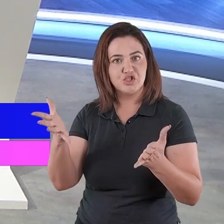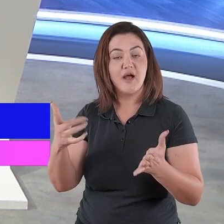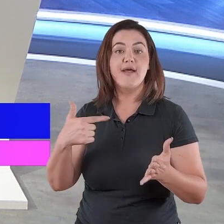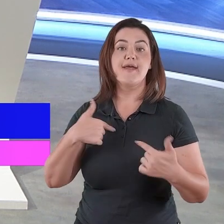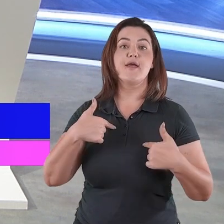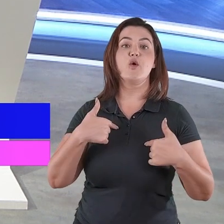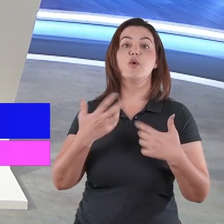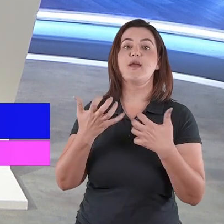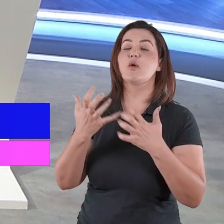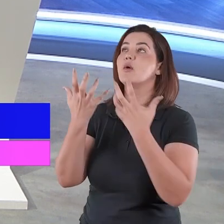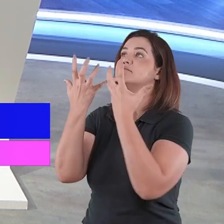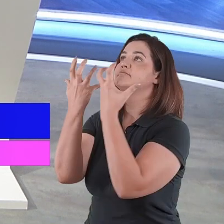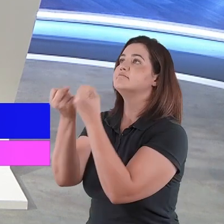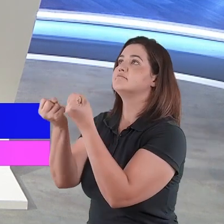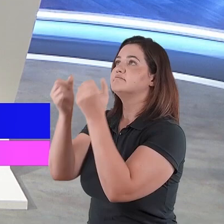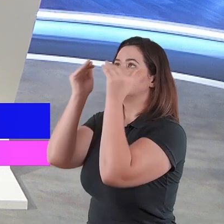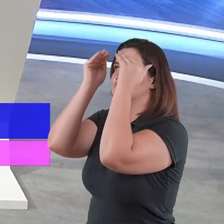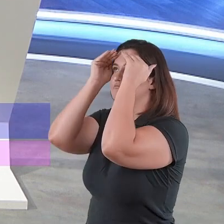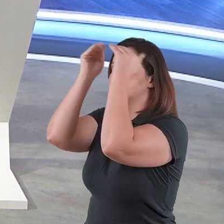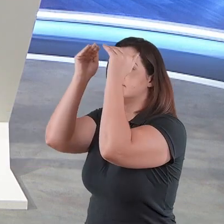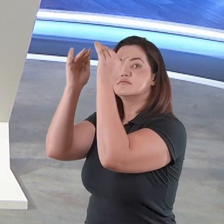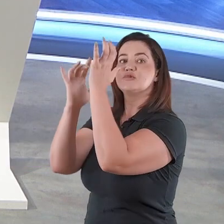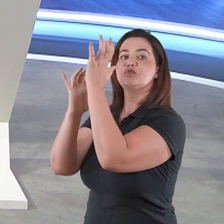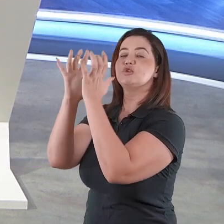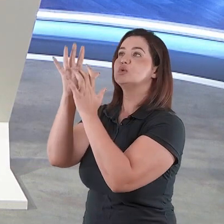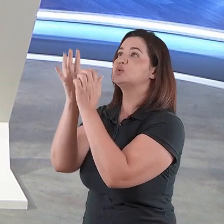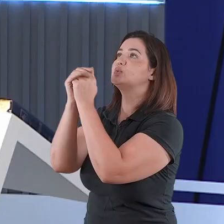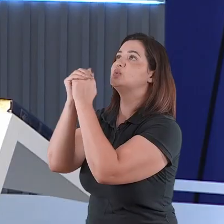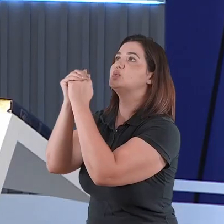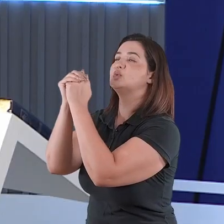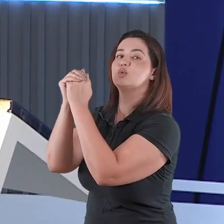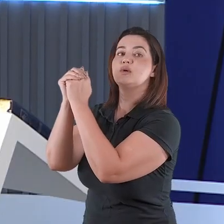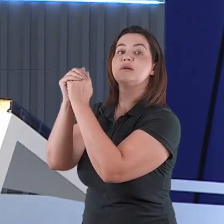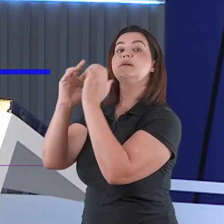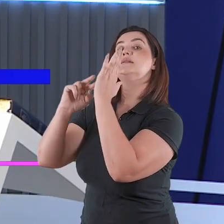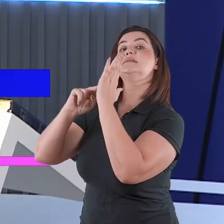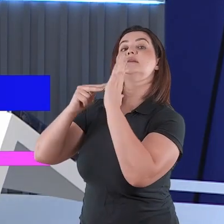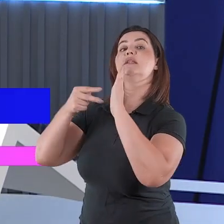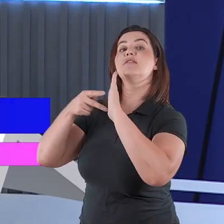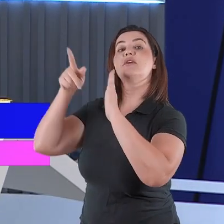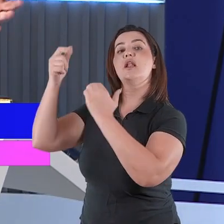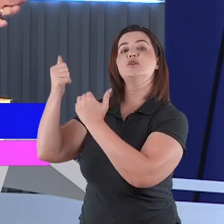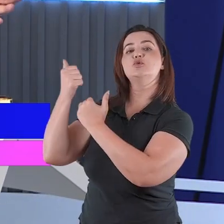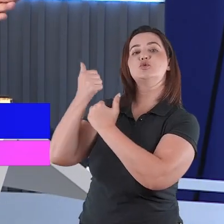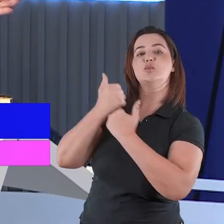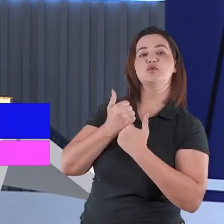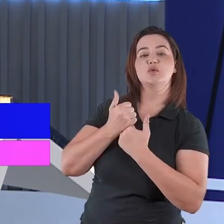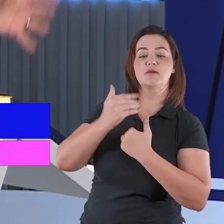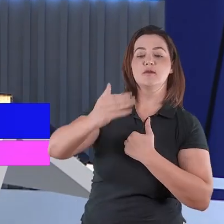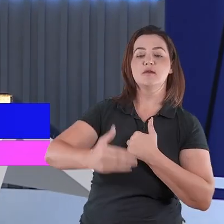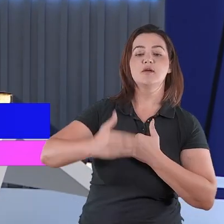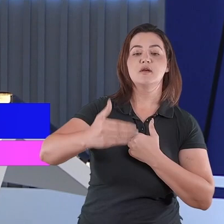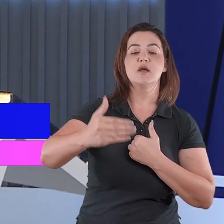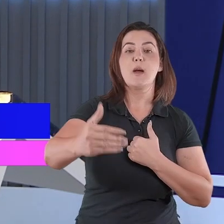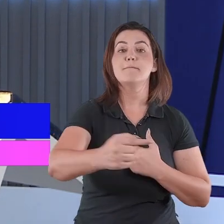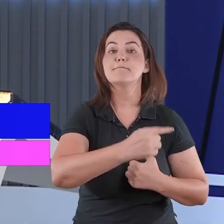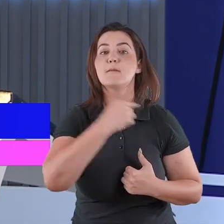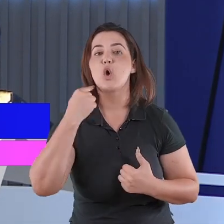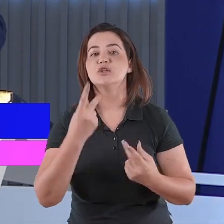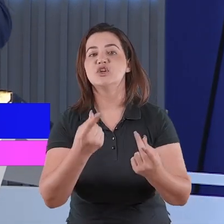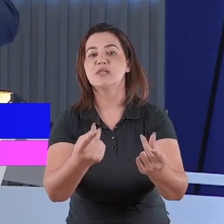eterna que Ele me dá agora de graça. Por isso, quando Jesus nasceu,